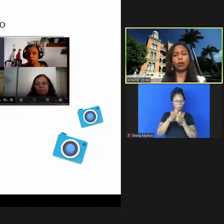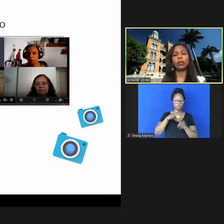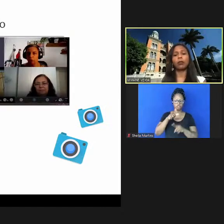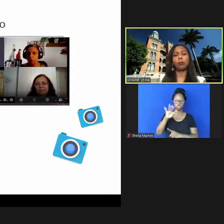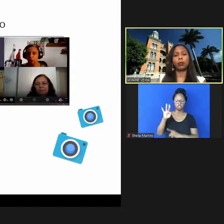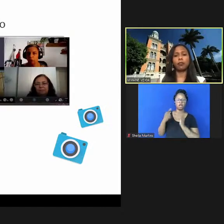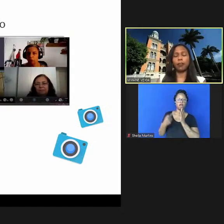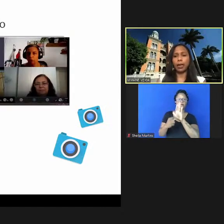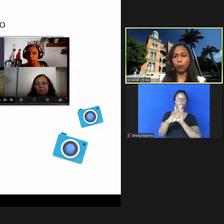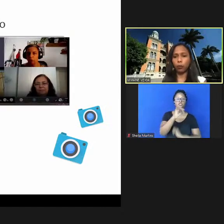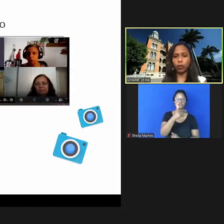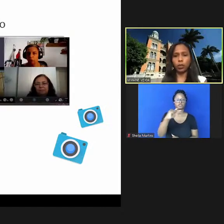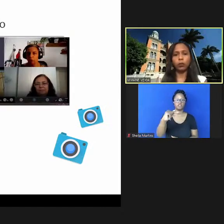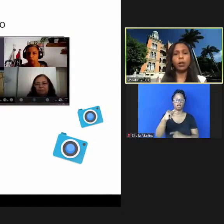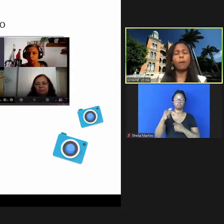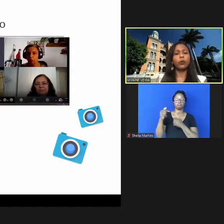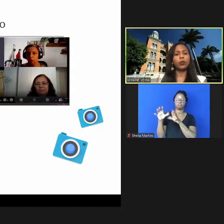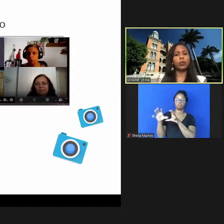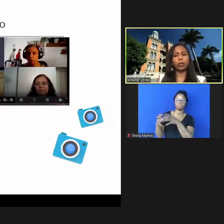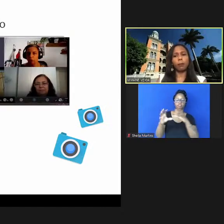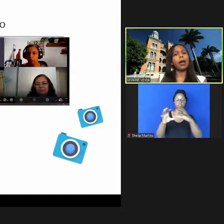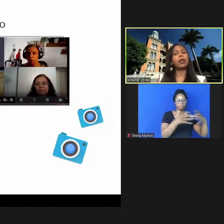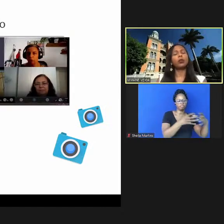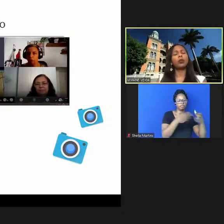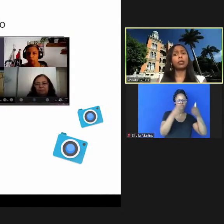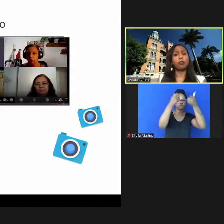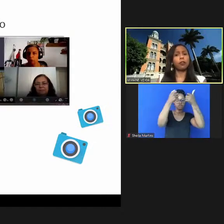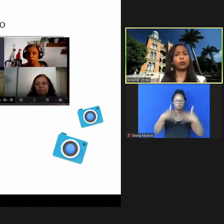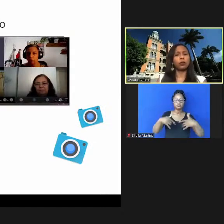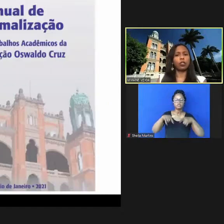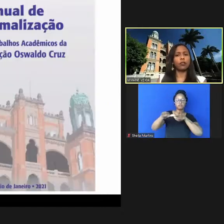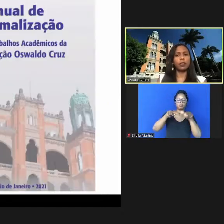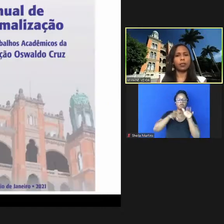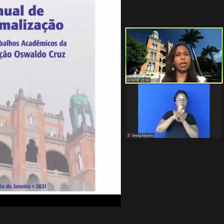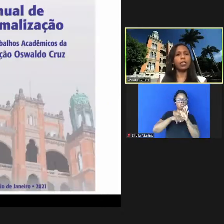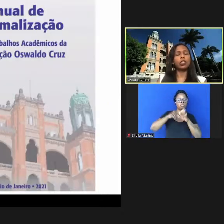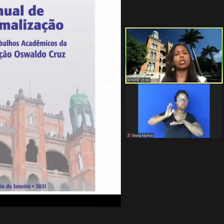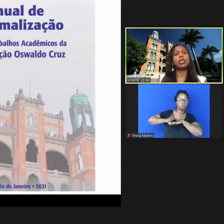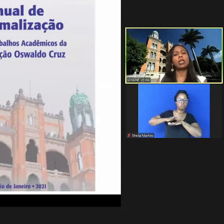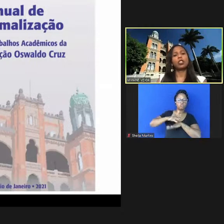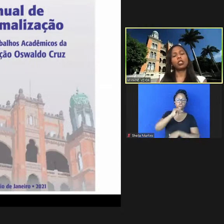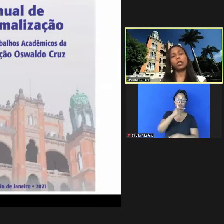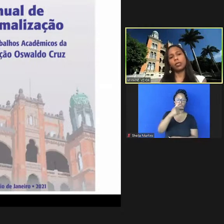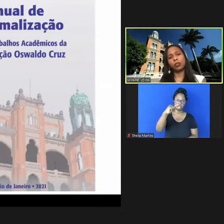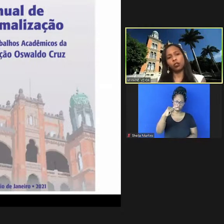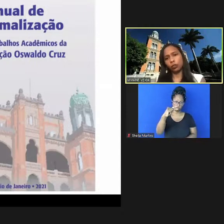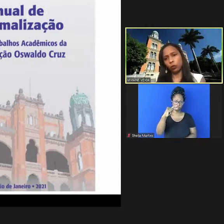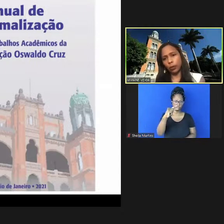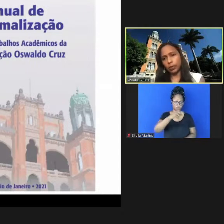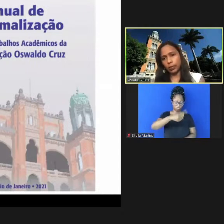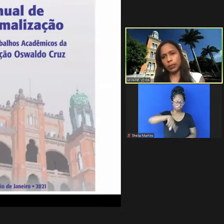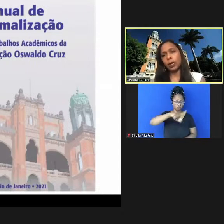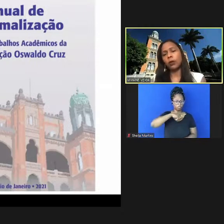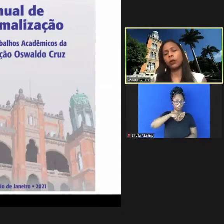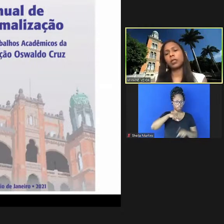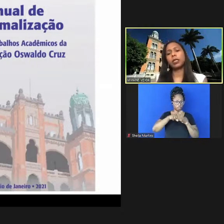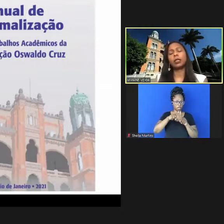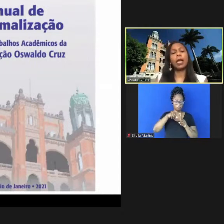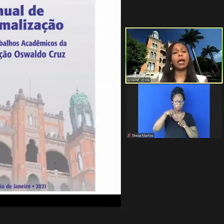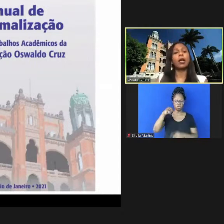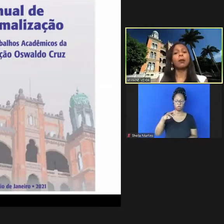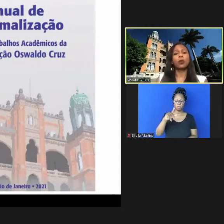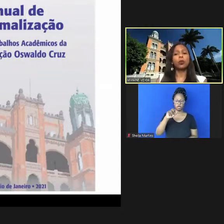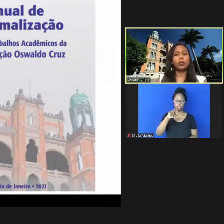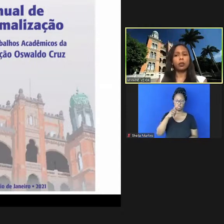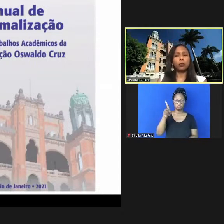então cada um vai poder falar um pouquinho do seu trabalho do que tem feito no dia 27 a gente tem esse de normalização que